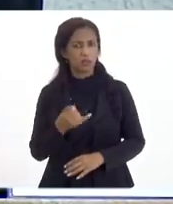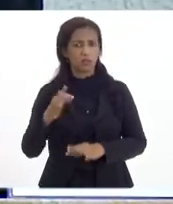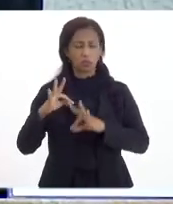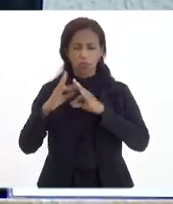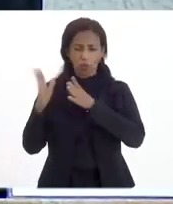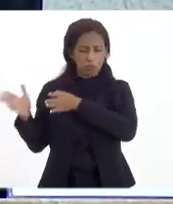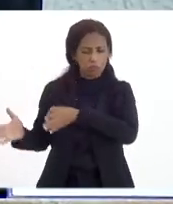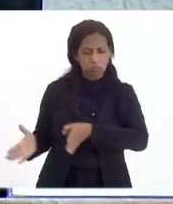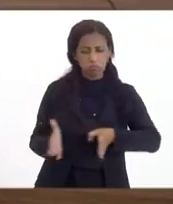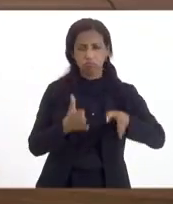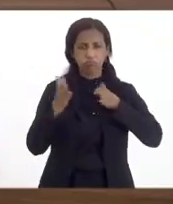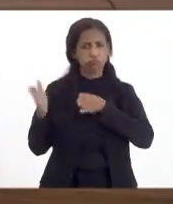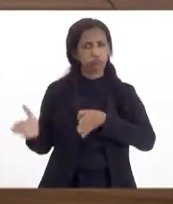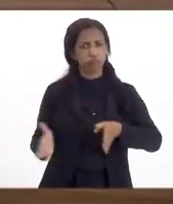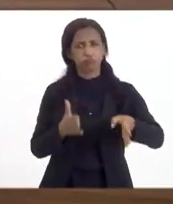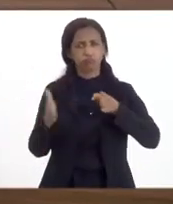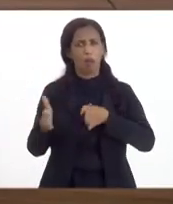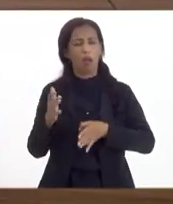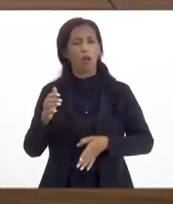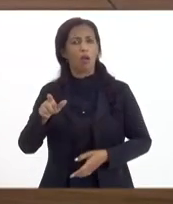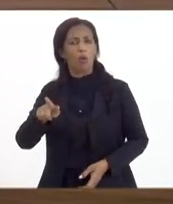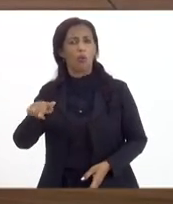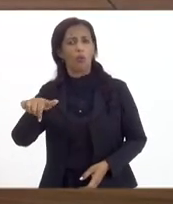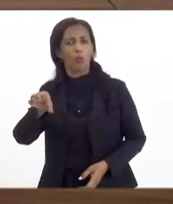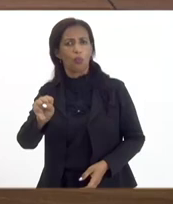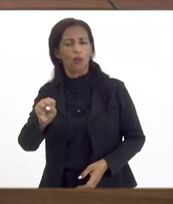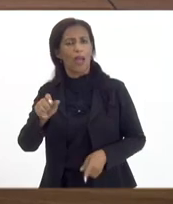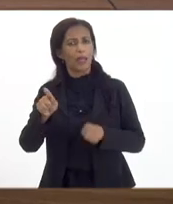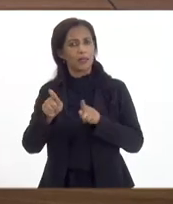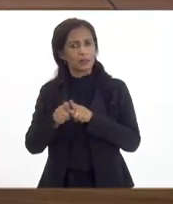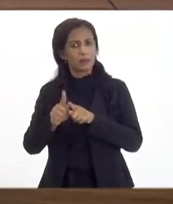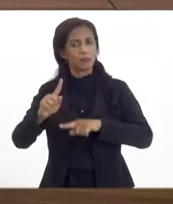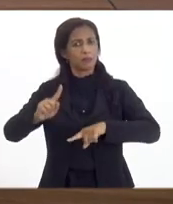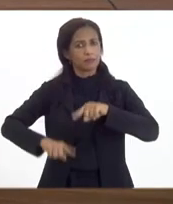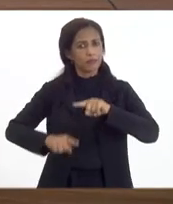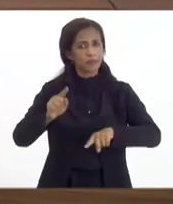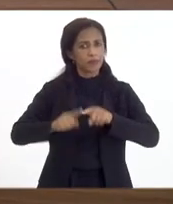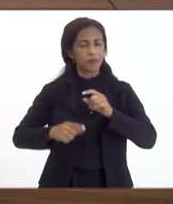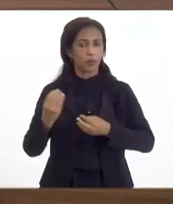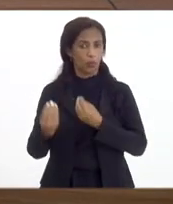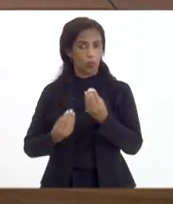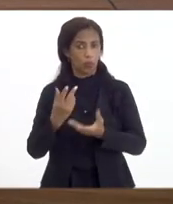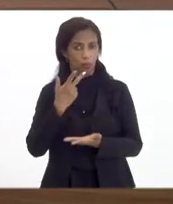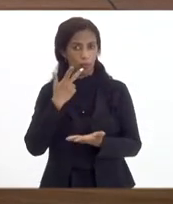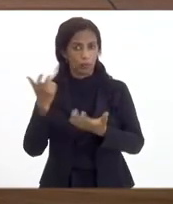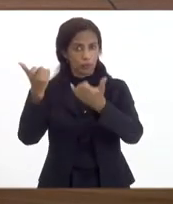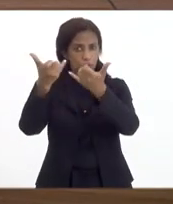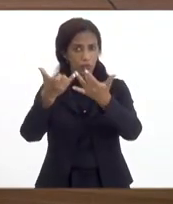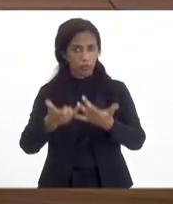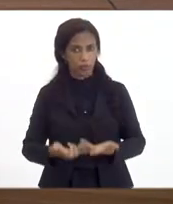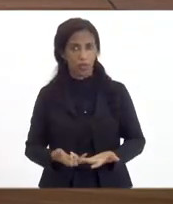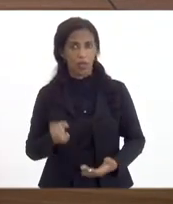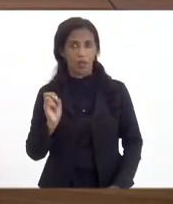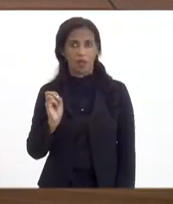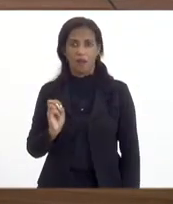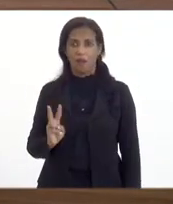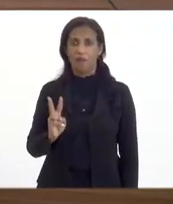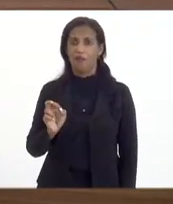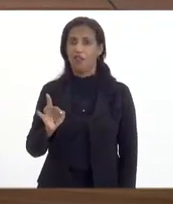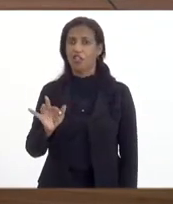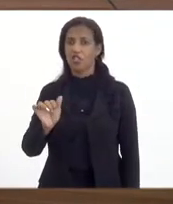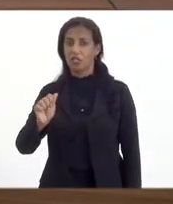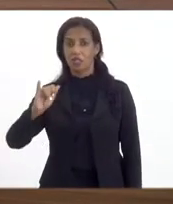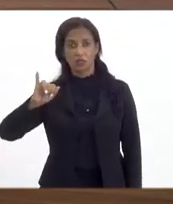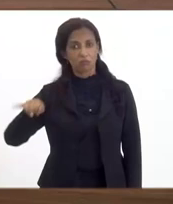essa cadeia utilizando o gás e seus subprodutos. Como disse, fertilizante é uma das possibilidades.